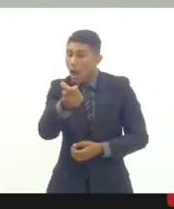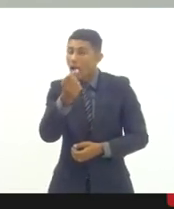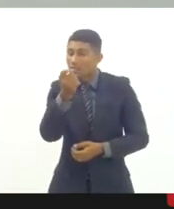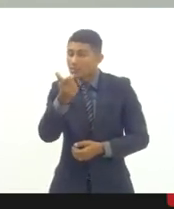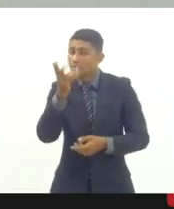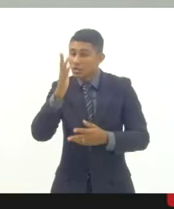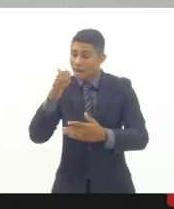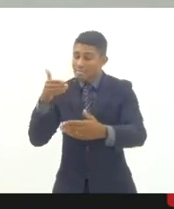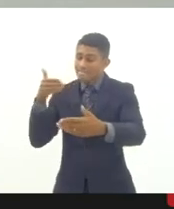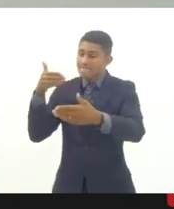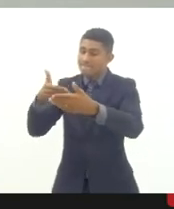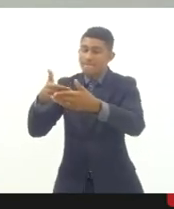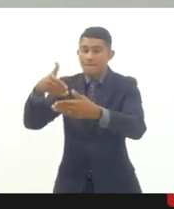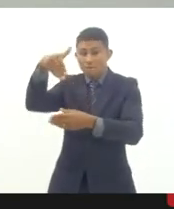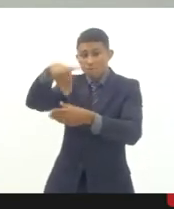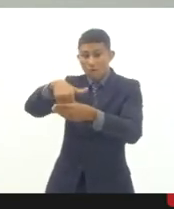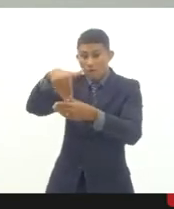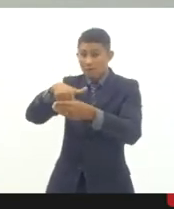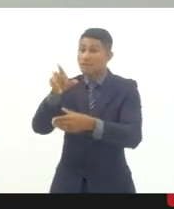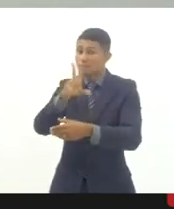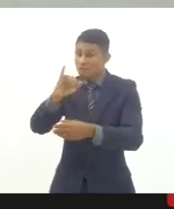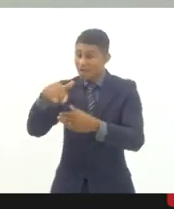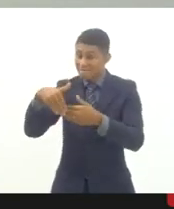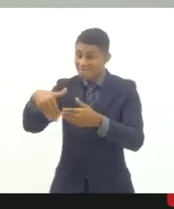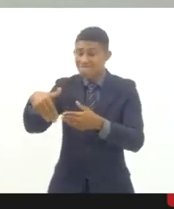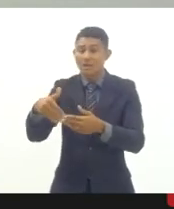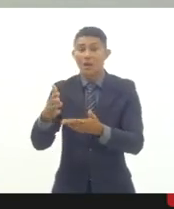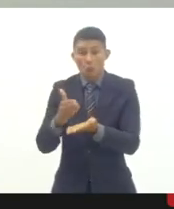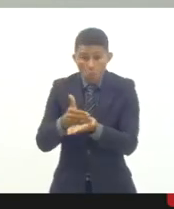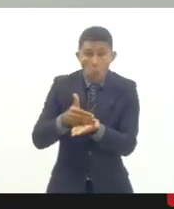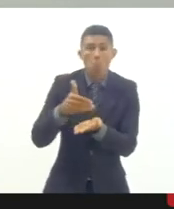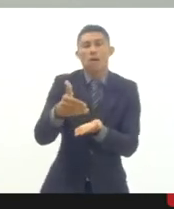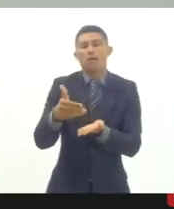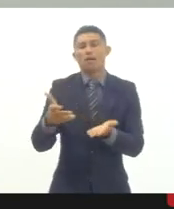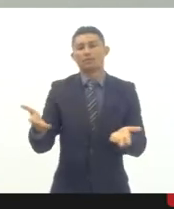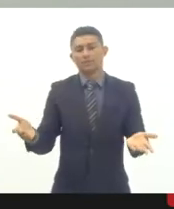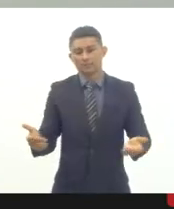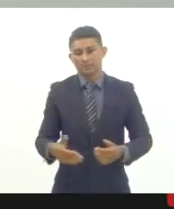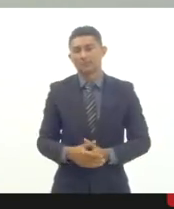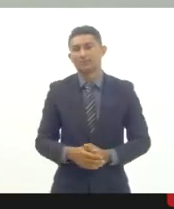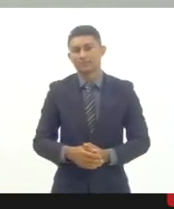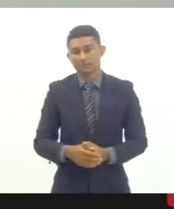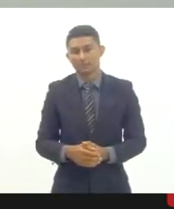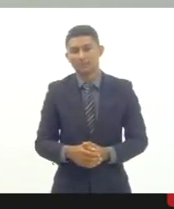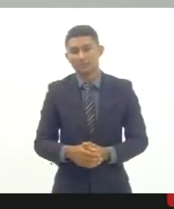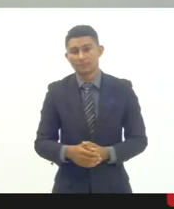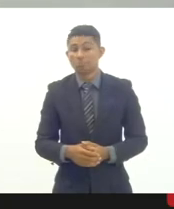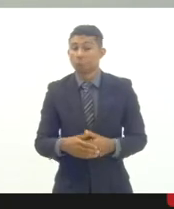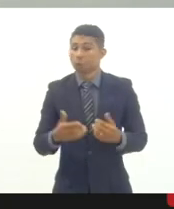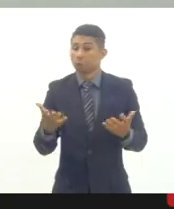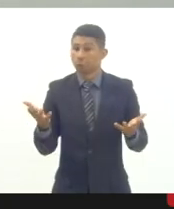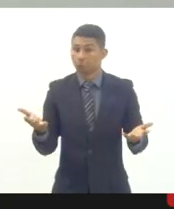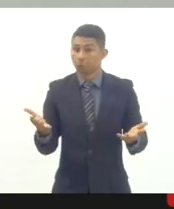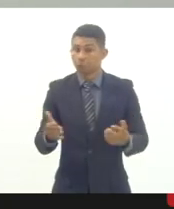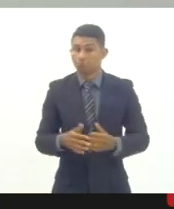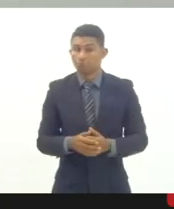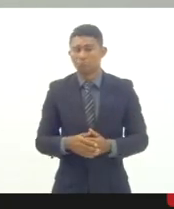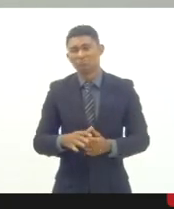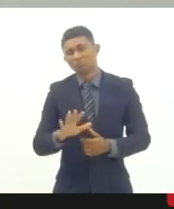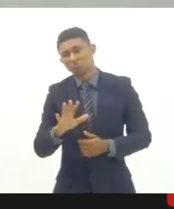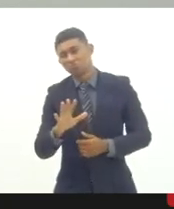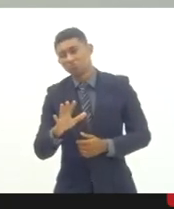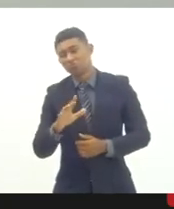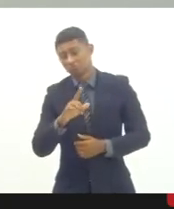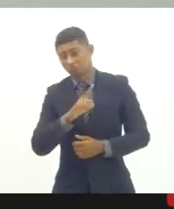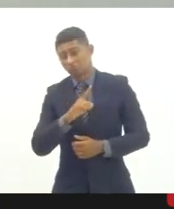eleitoral. Isso já vai acontecer. Nós temos, a grosso modo, duas